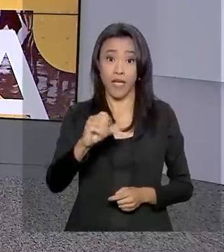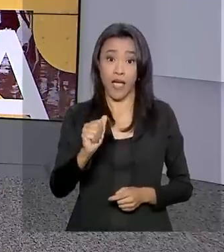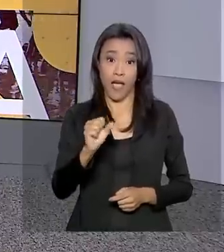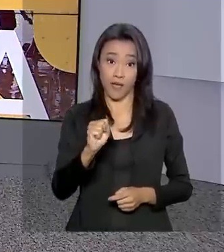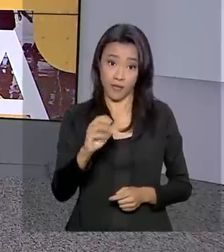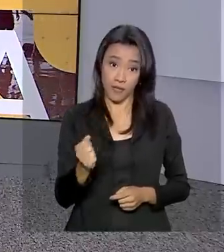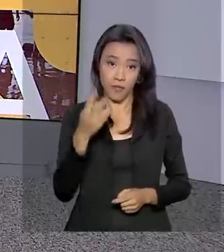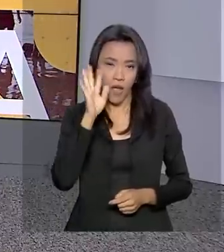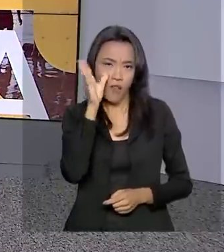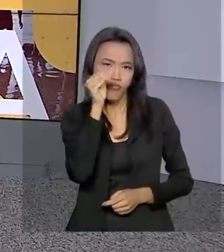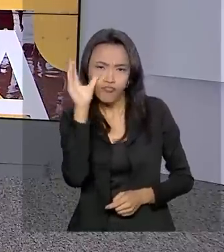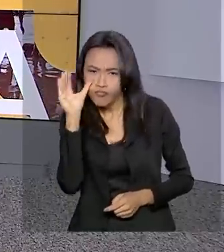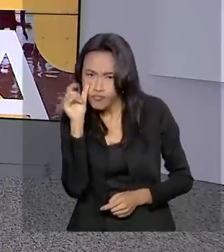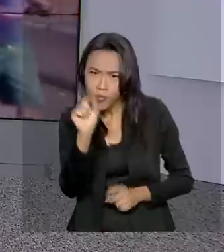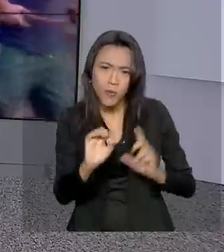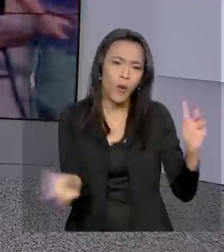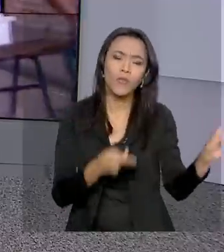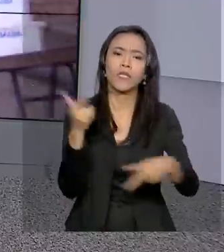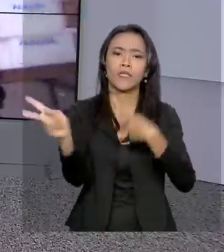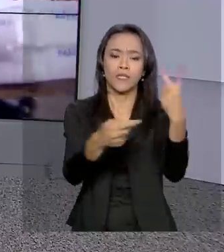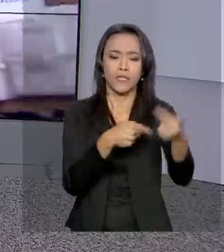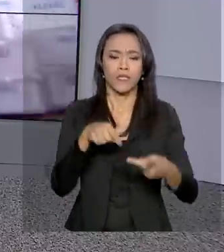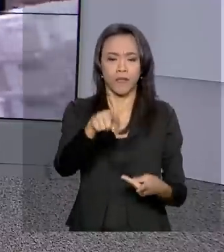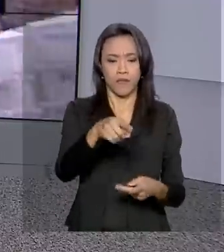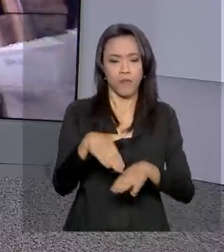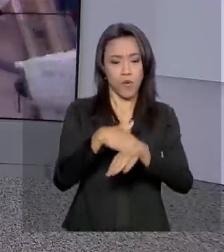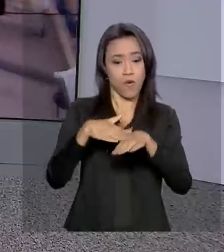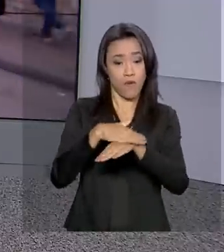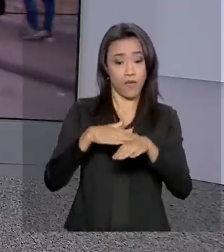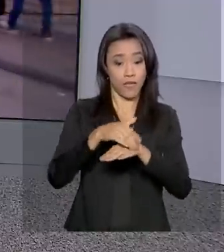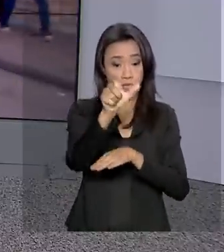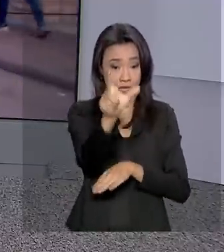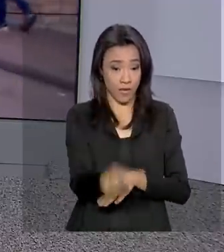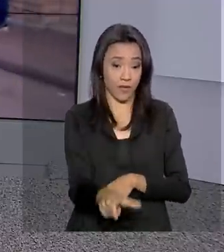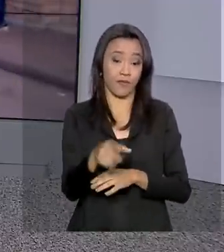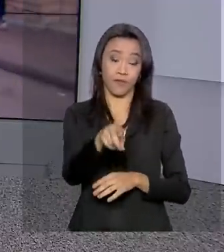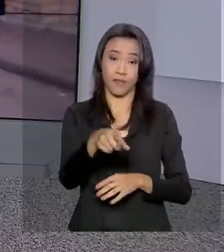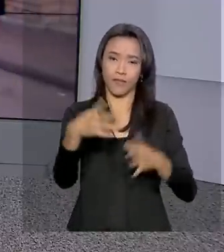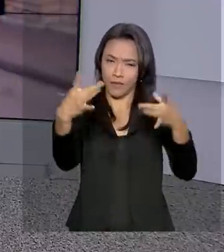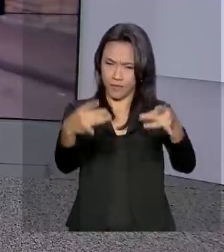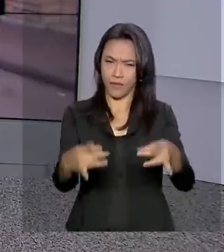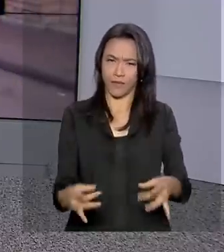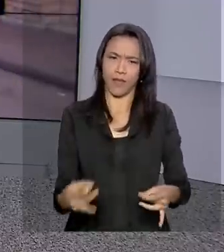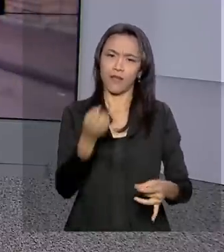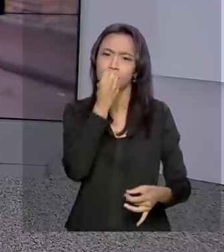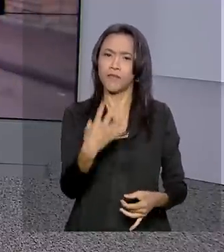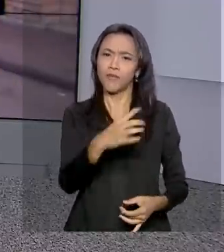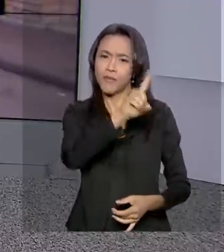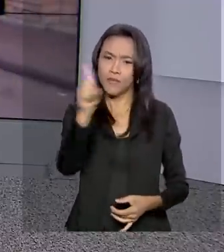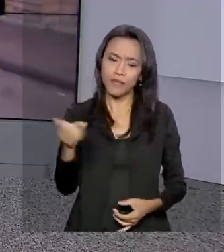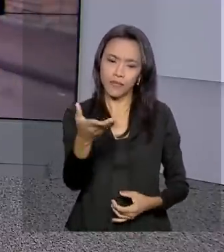dos produtos. Vamos então até São Paulo conversar com o repórter Ricardo Ferraz. Ele traz os detalhes para a gente. Bom dia, Ricardo.